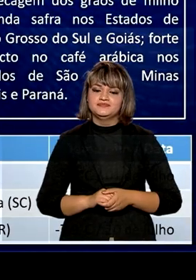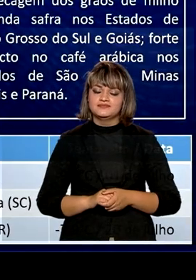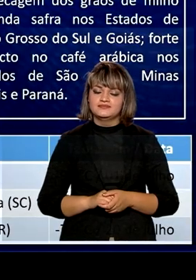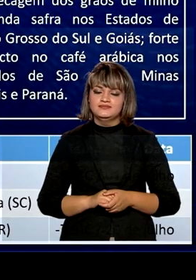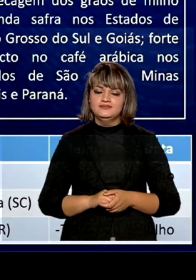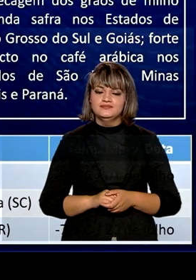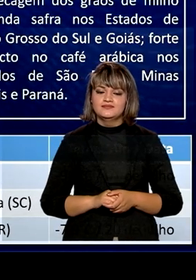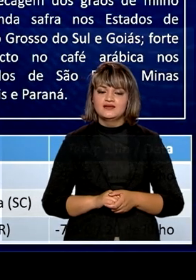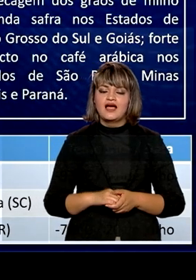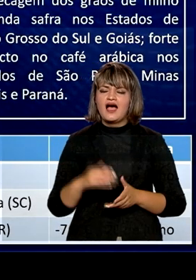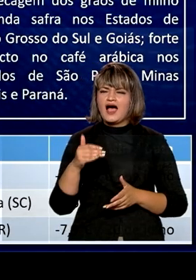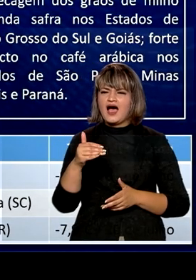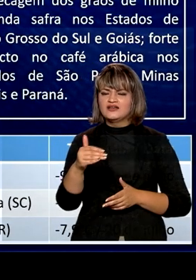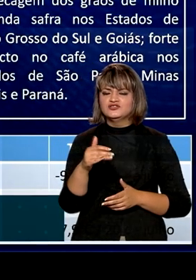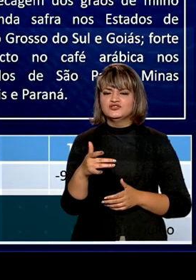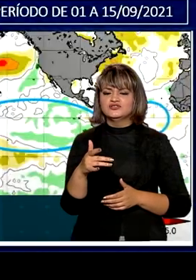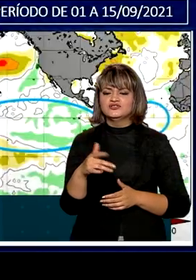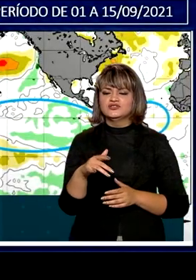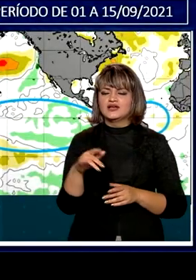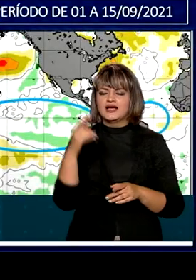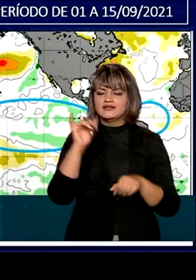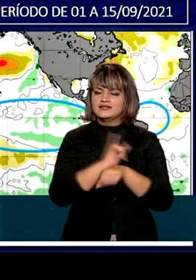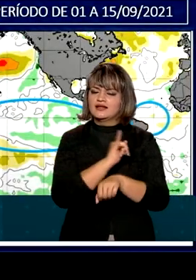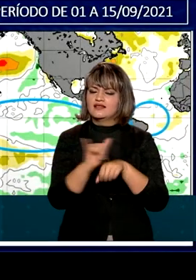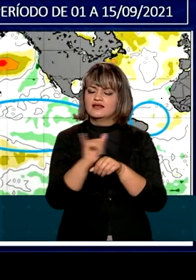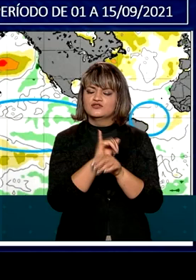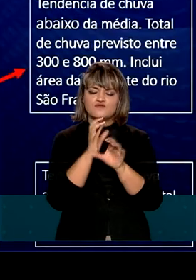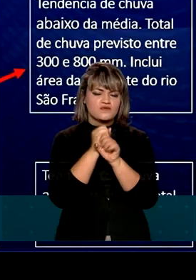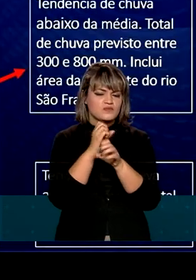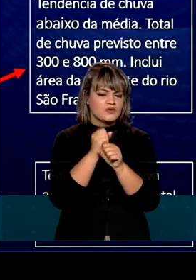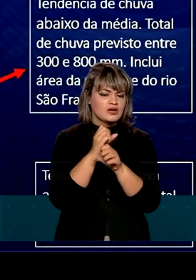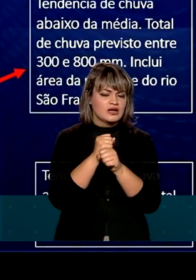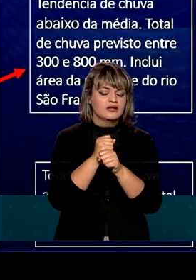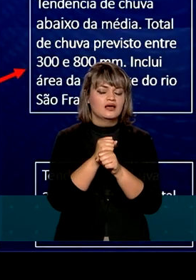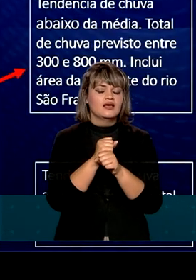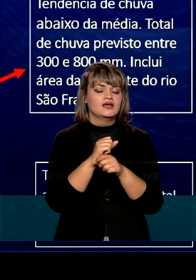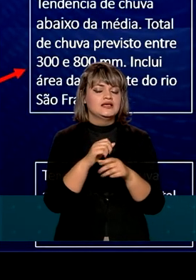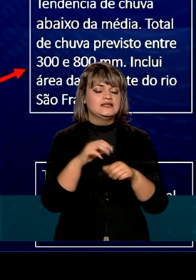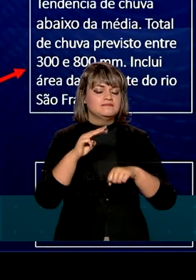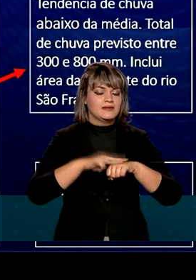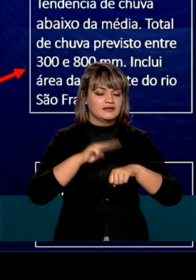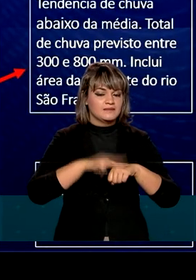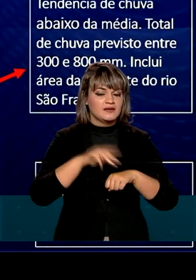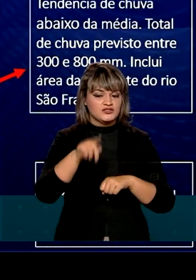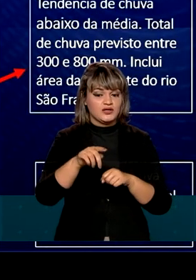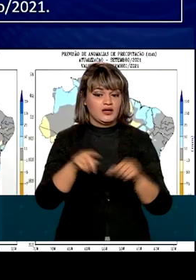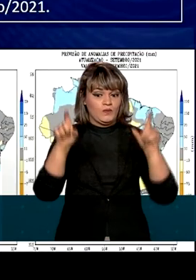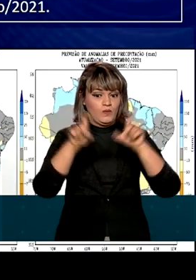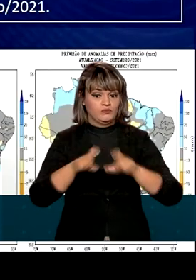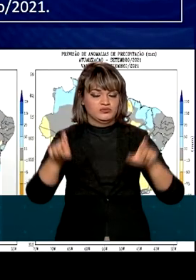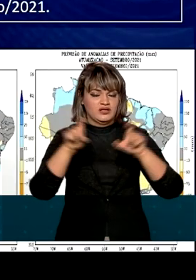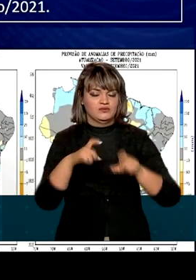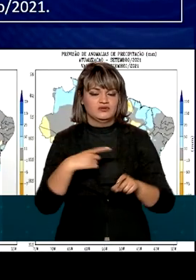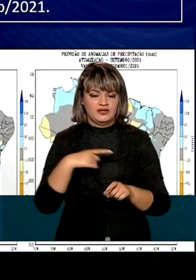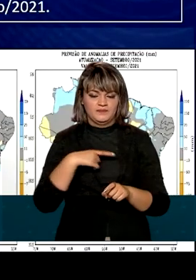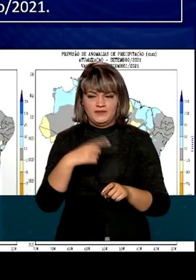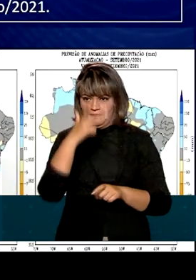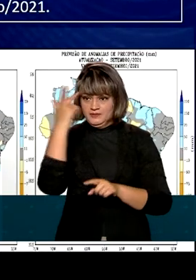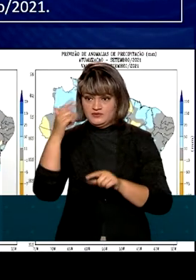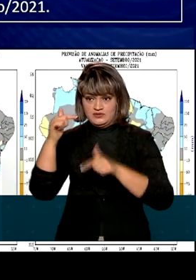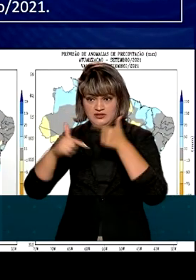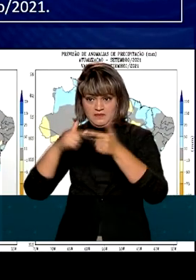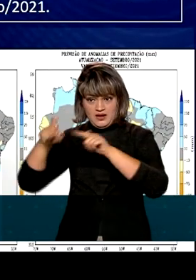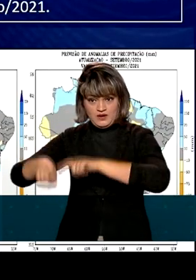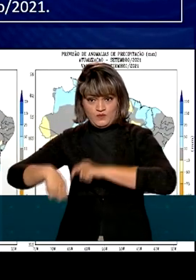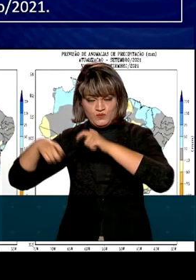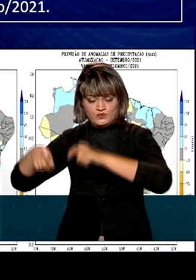A previsão é formulada com base em cálculos matemáticos executados por um supercomputador. Os agricultores,